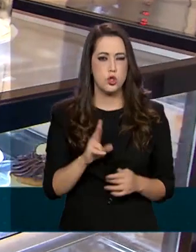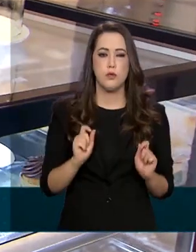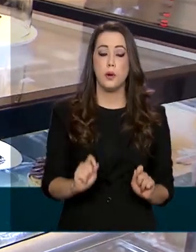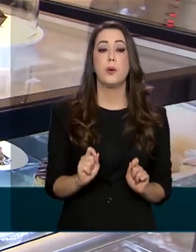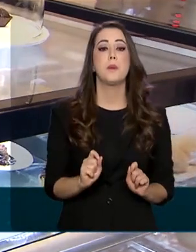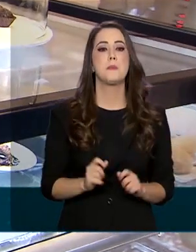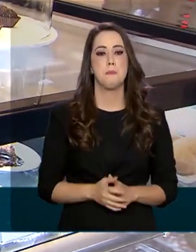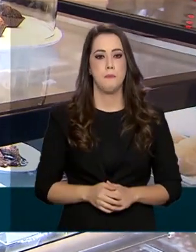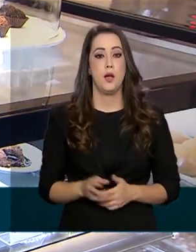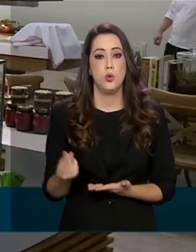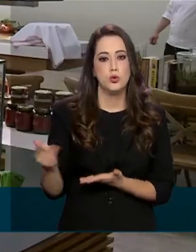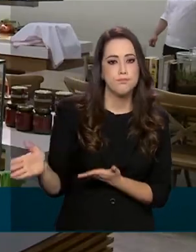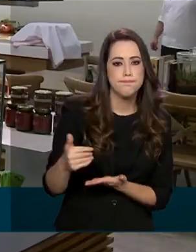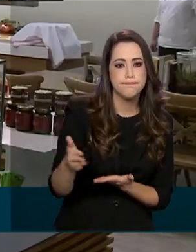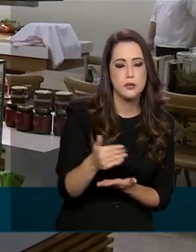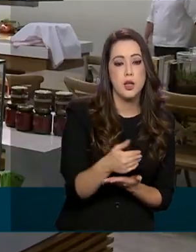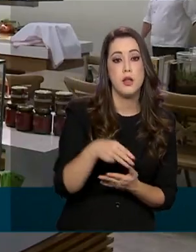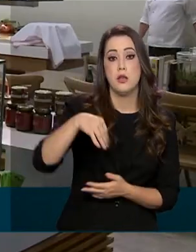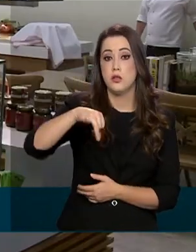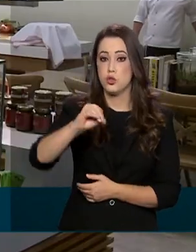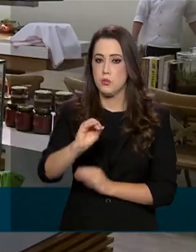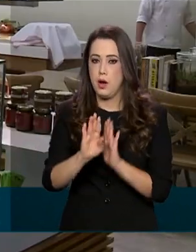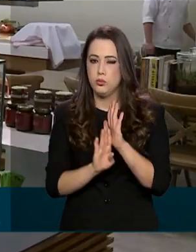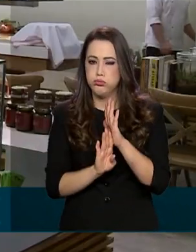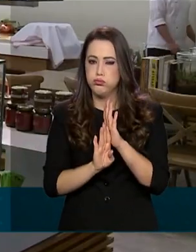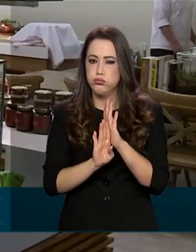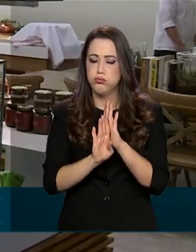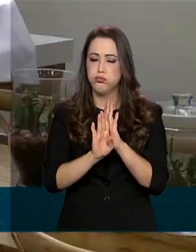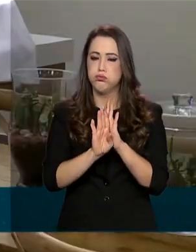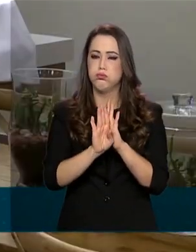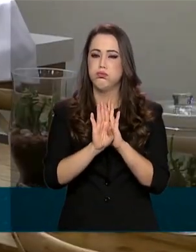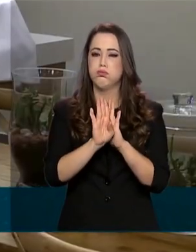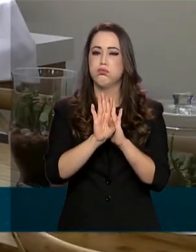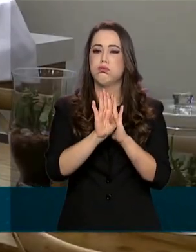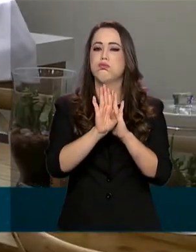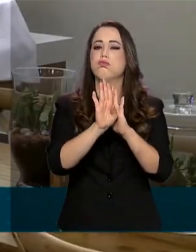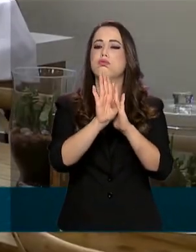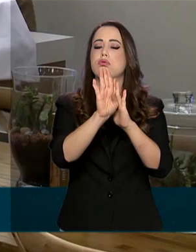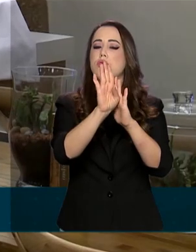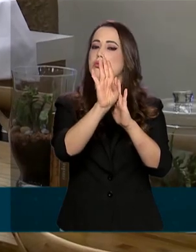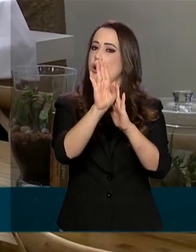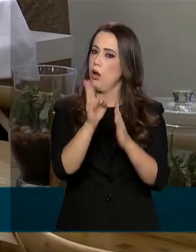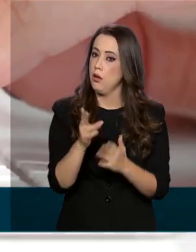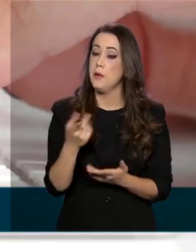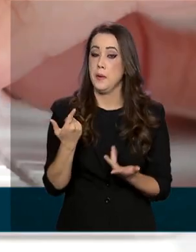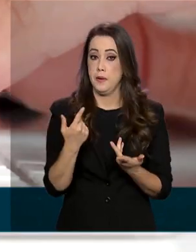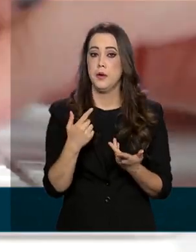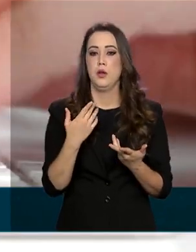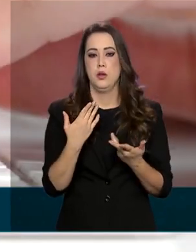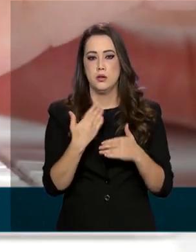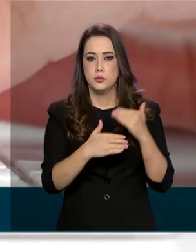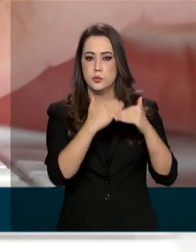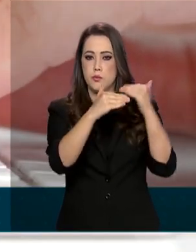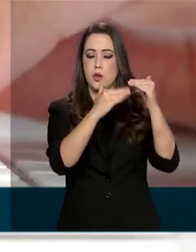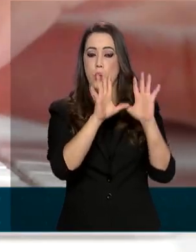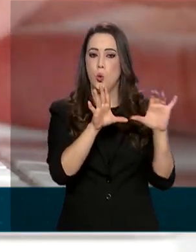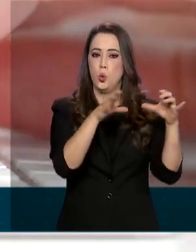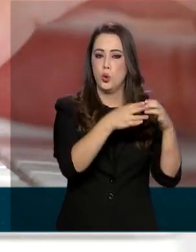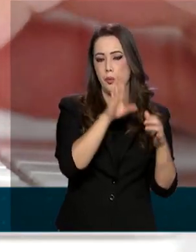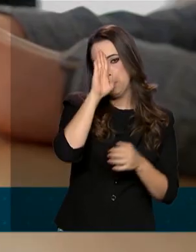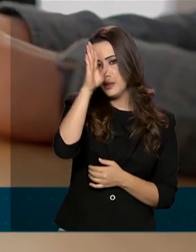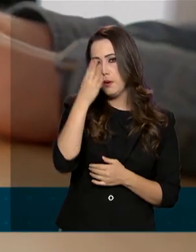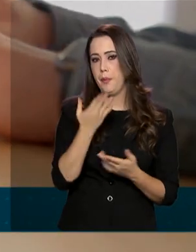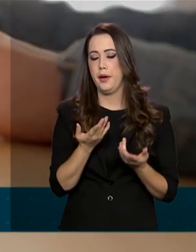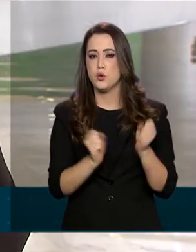destaque, Roberto, é a arrecadação, que de maio para cá vem aumentando mês a mês. Maio, junho, julho, a arrecadação aumentou em setores, principalmente